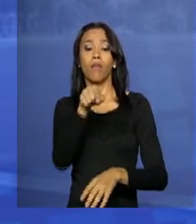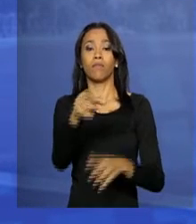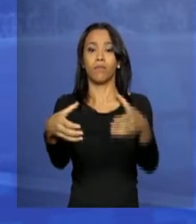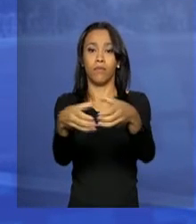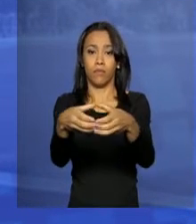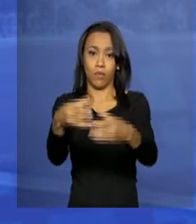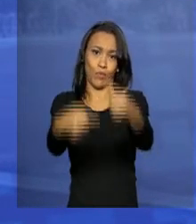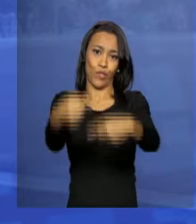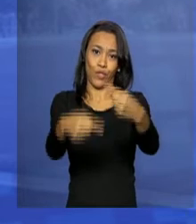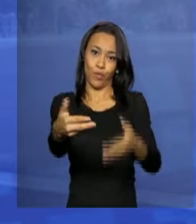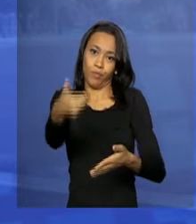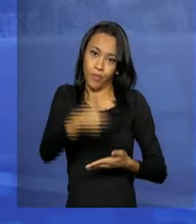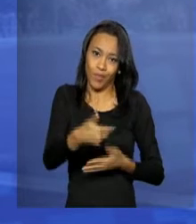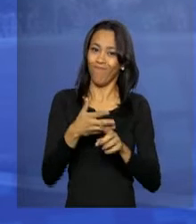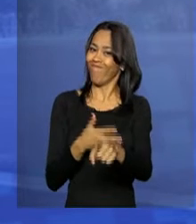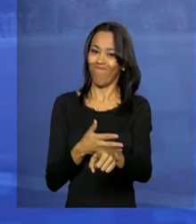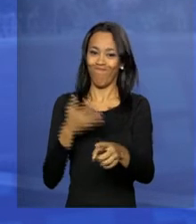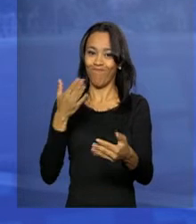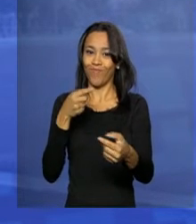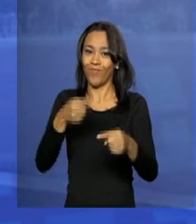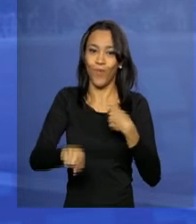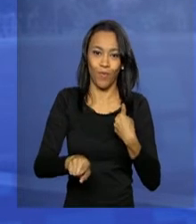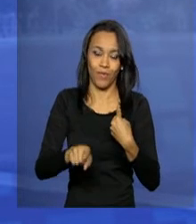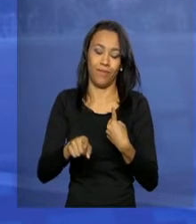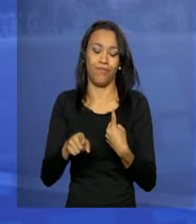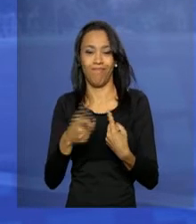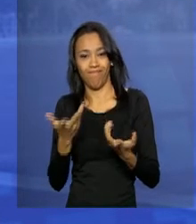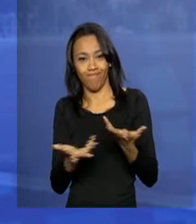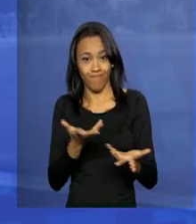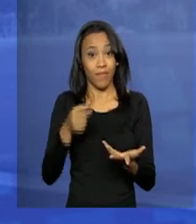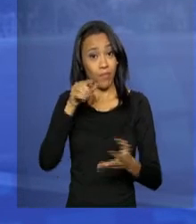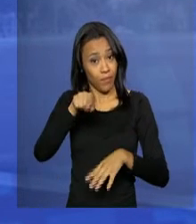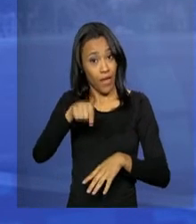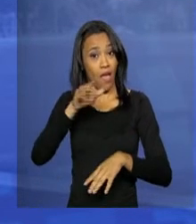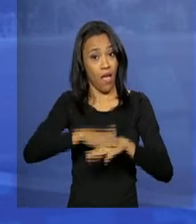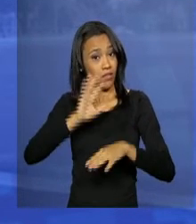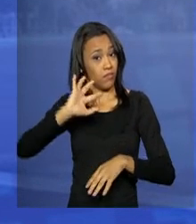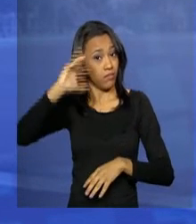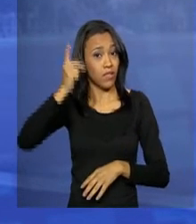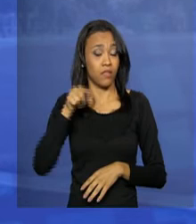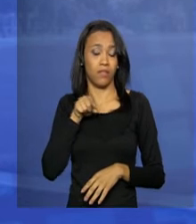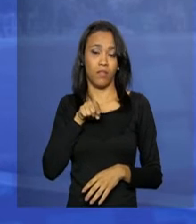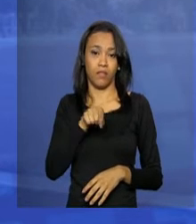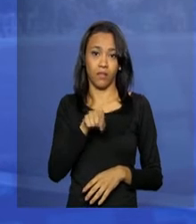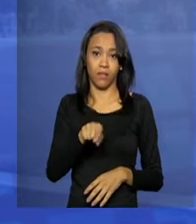Então, do ponto de vista processual, nos parece que essa decisão não está